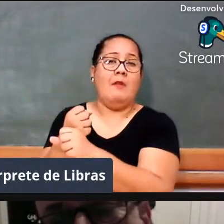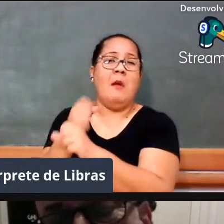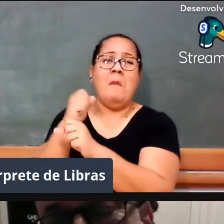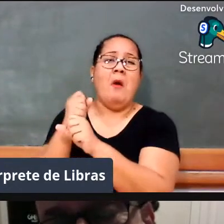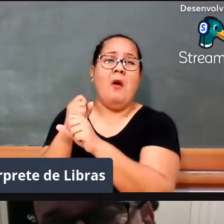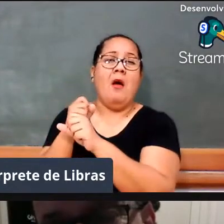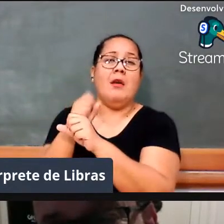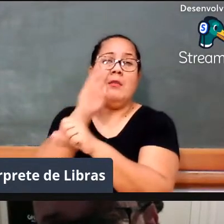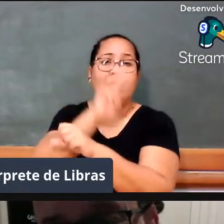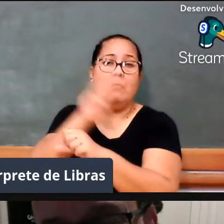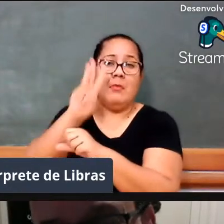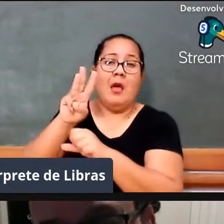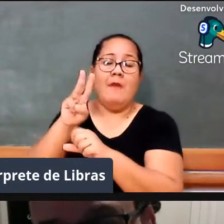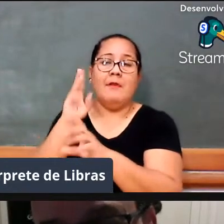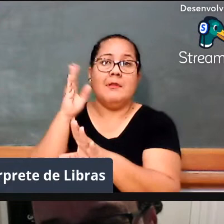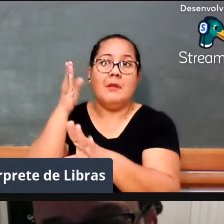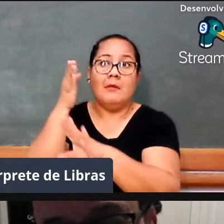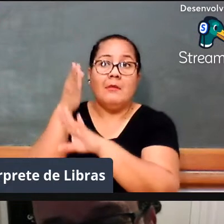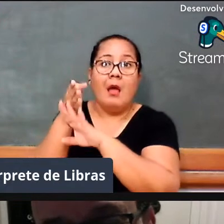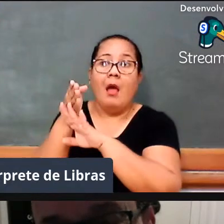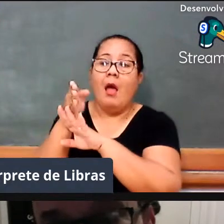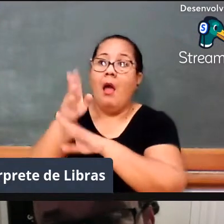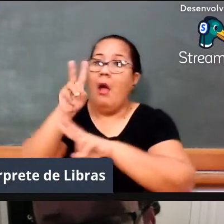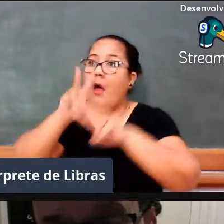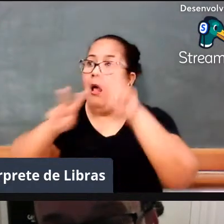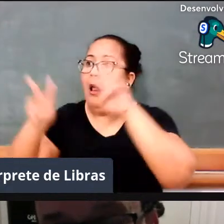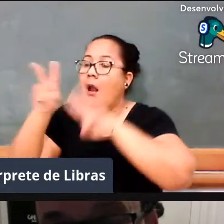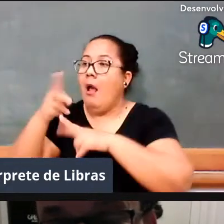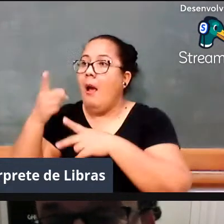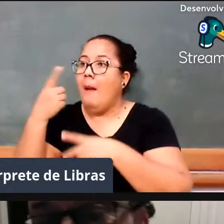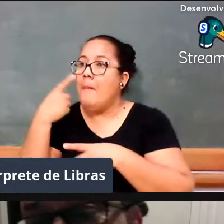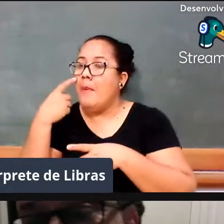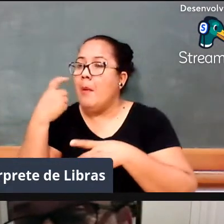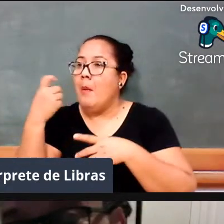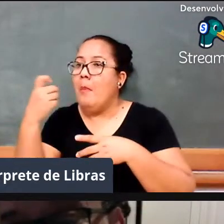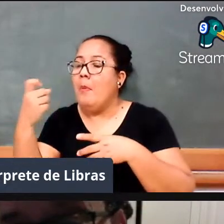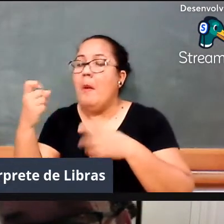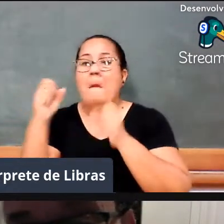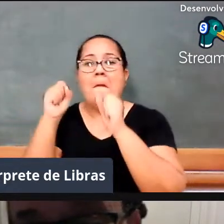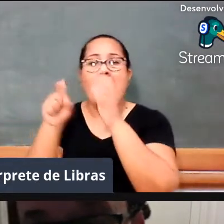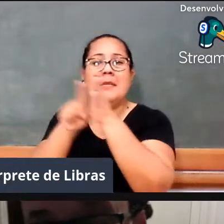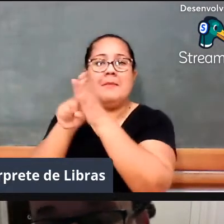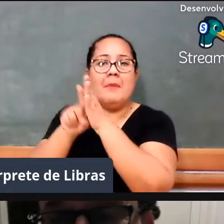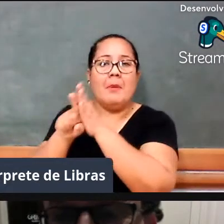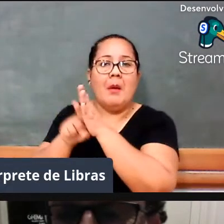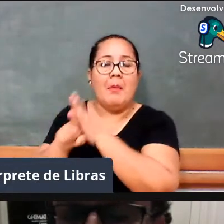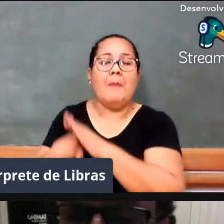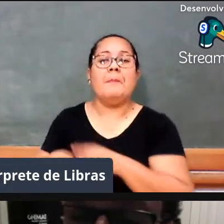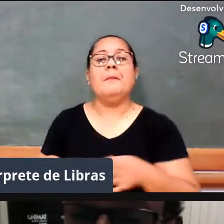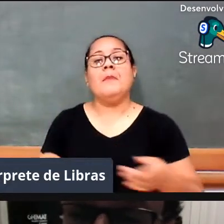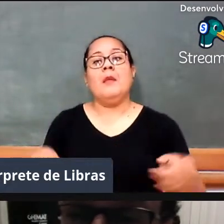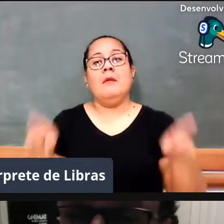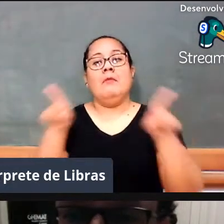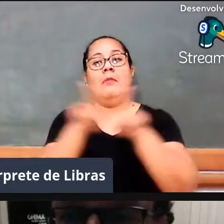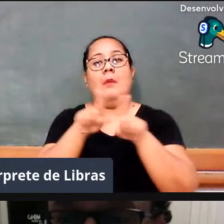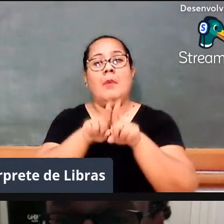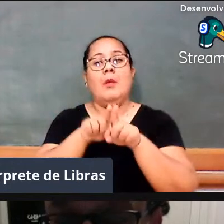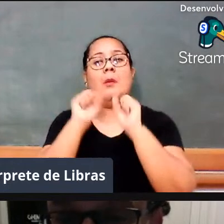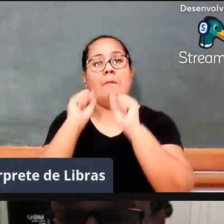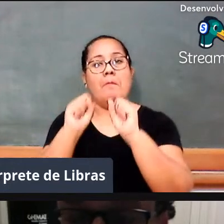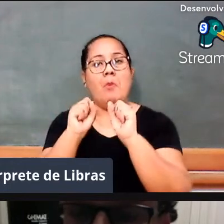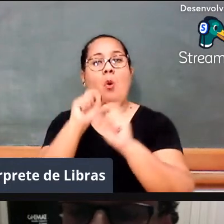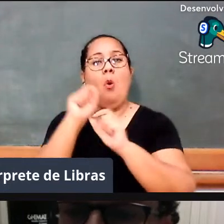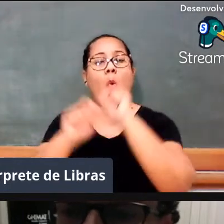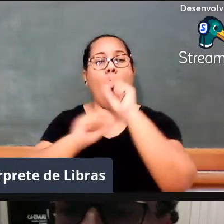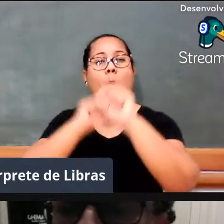de coisas lá que as pessoas podem consultar, não é? E convidar vocês a terem interesse um